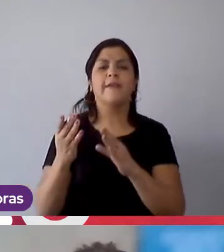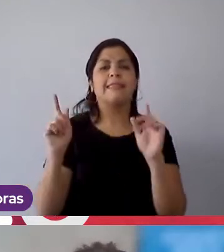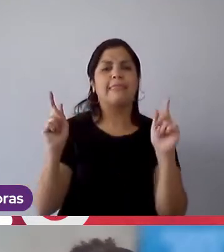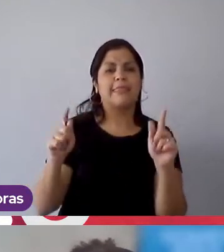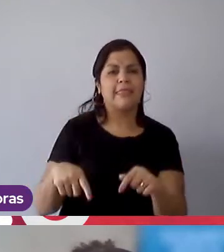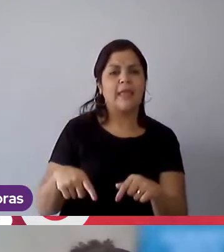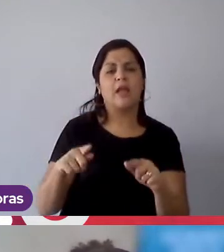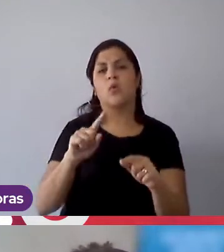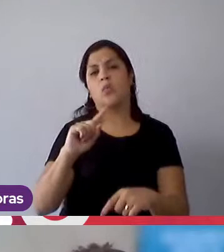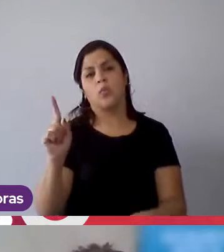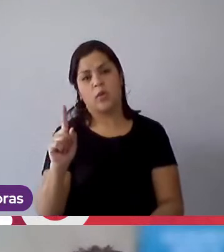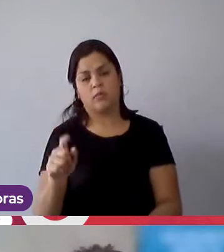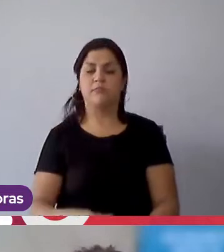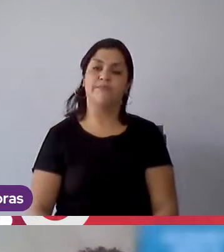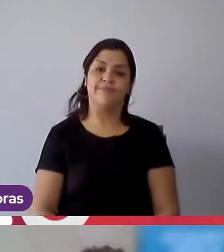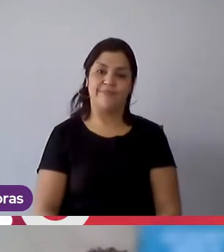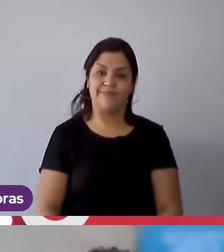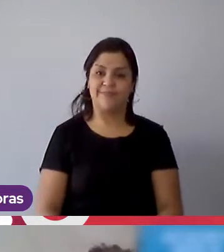para a gente.